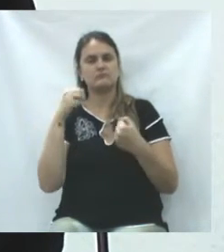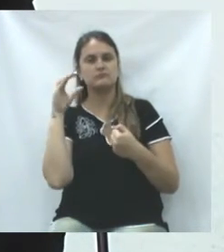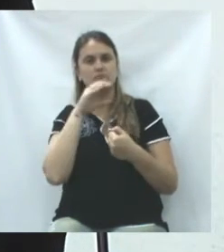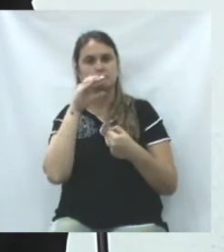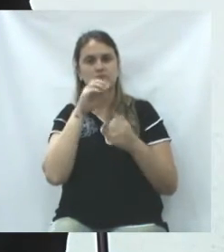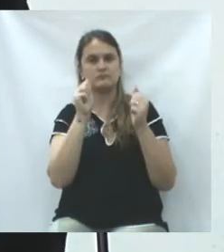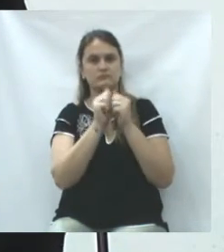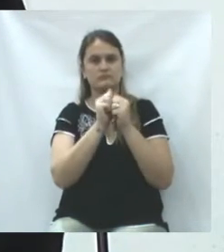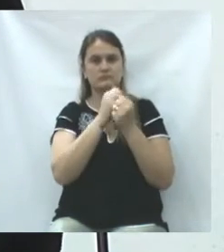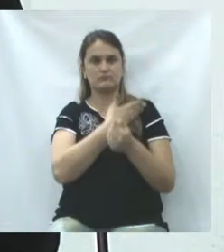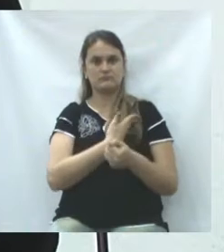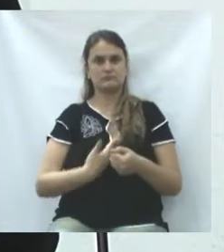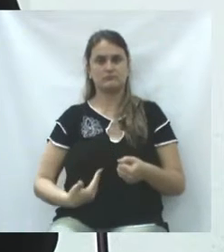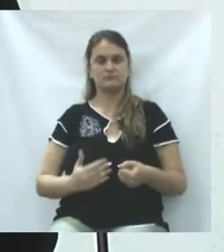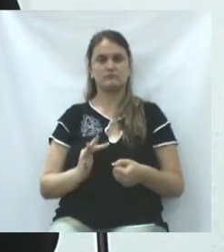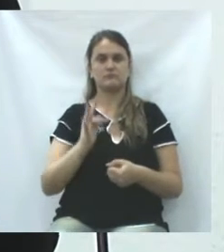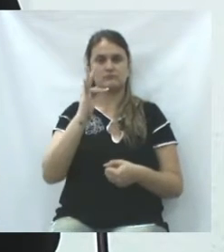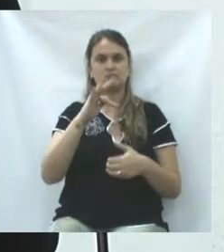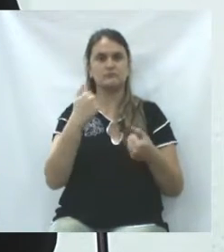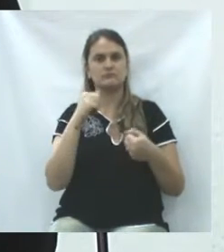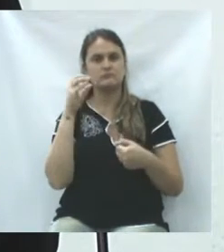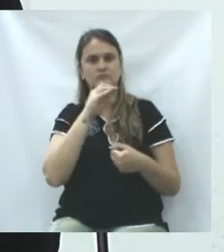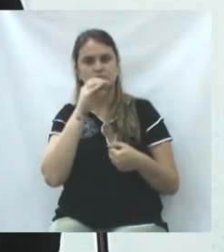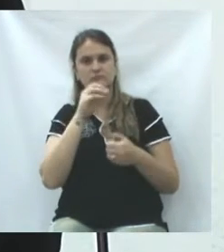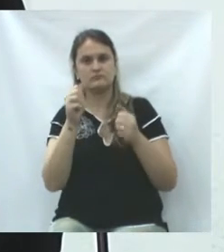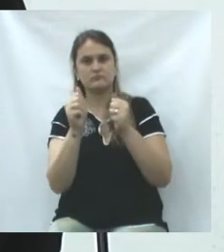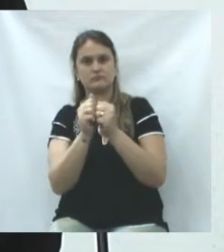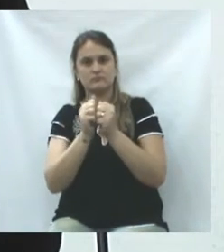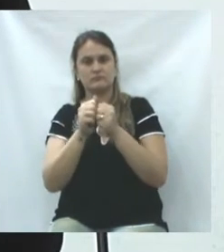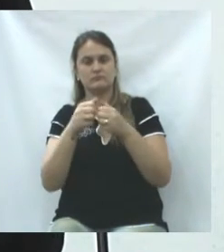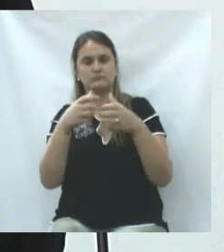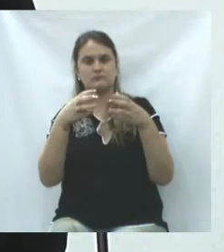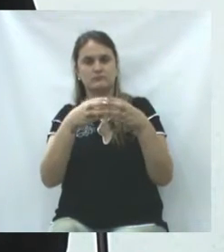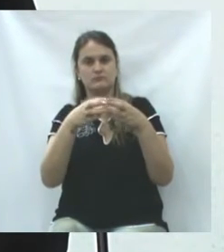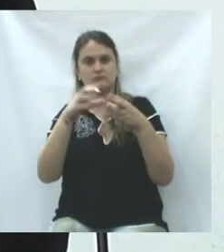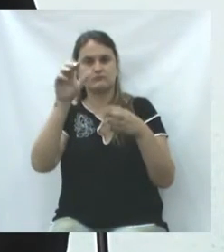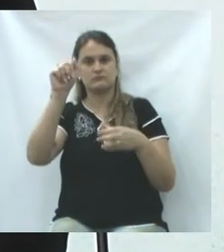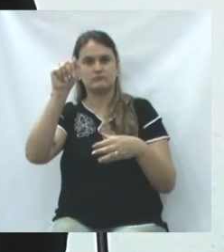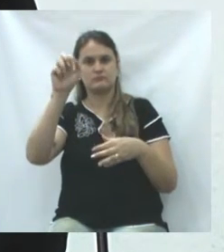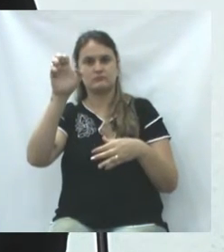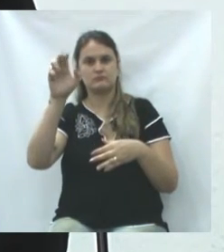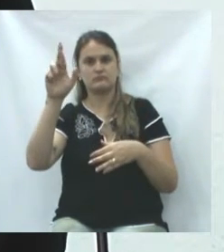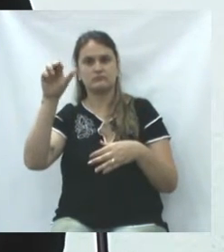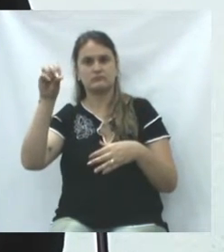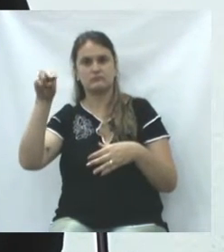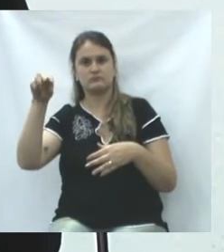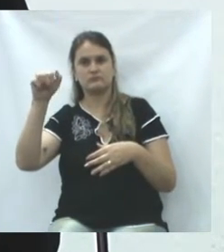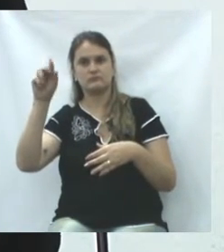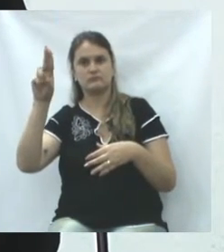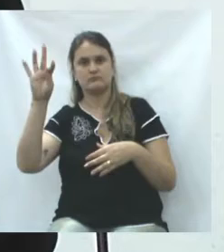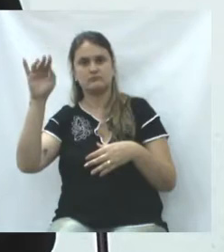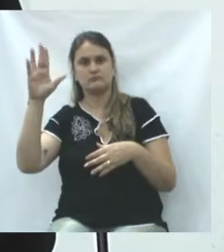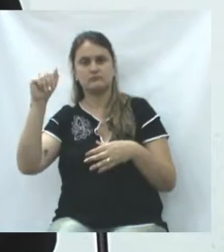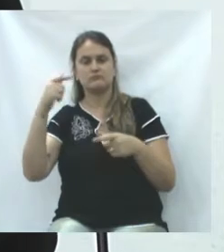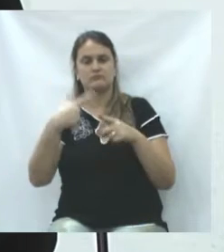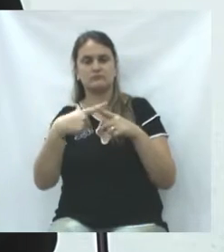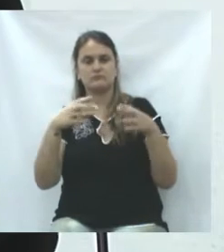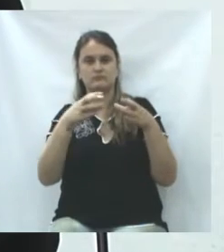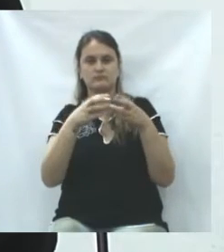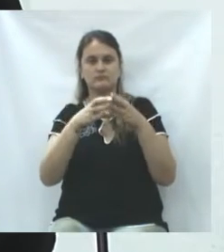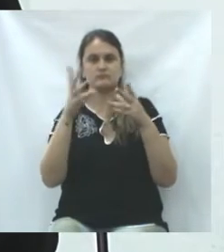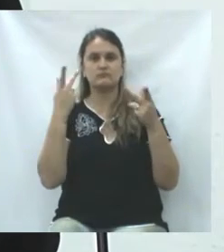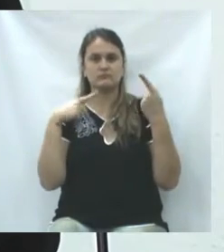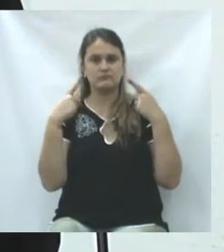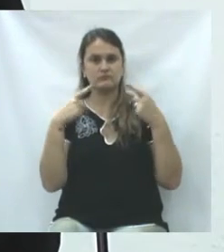para que agilize junto ao Governo Federal, para que agilize junto à Aeronáutica, porque hoje um sistema político envolvido no